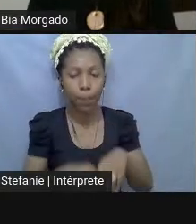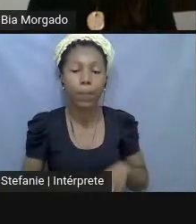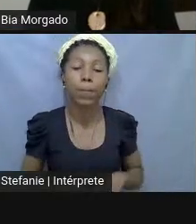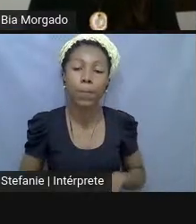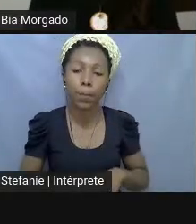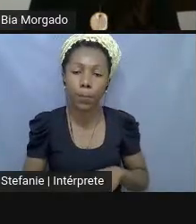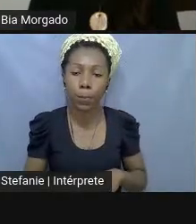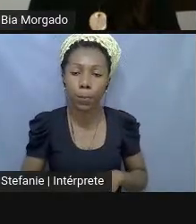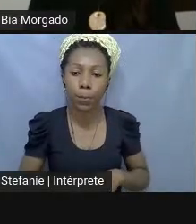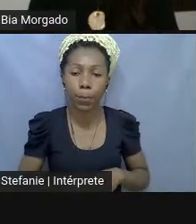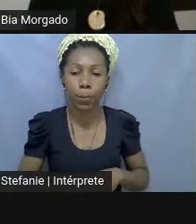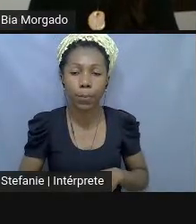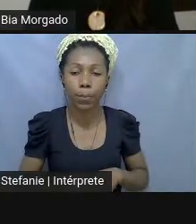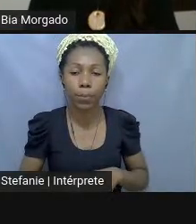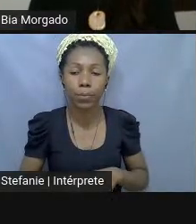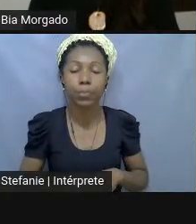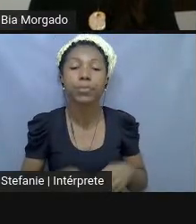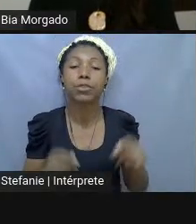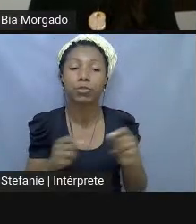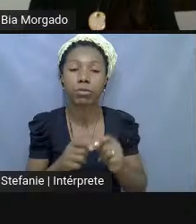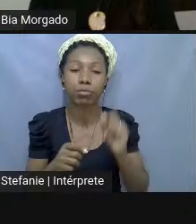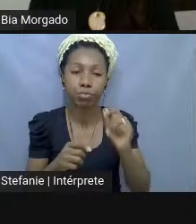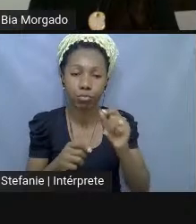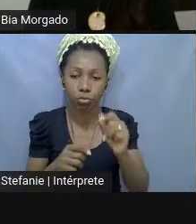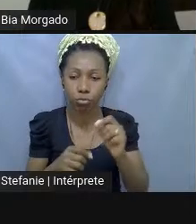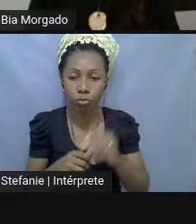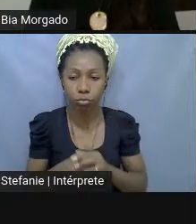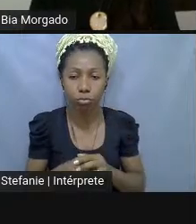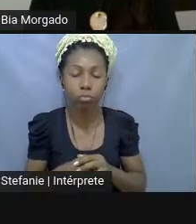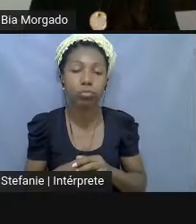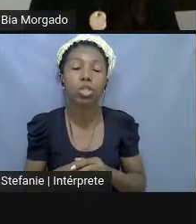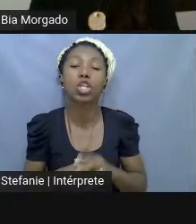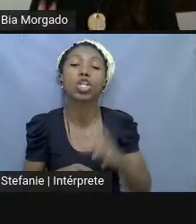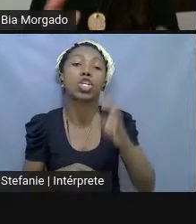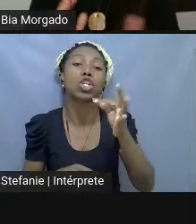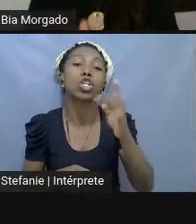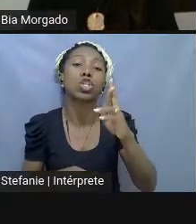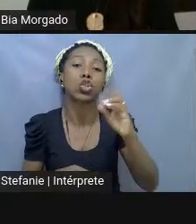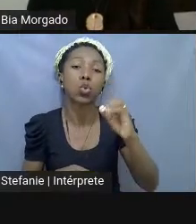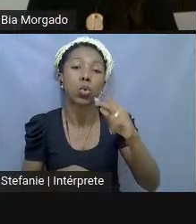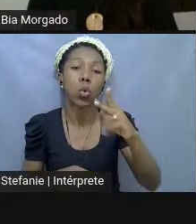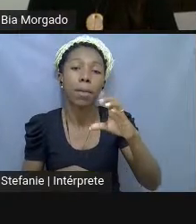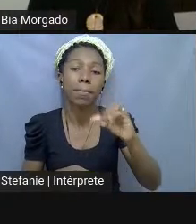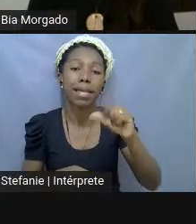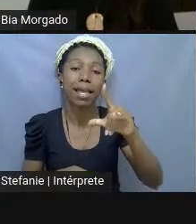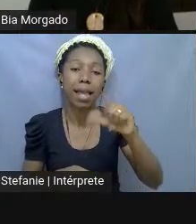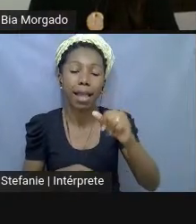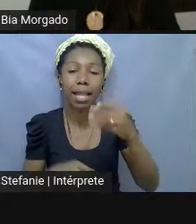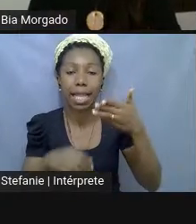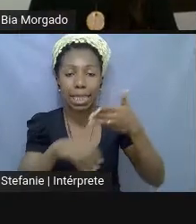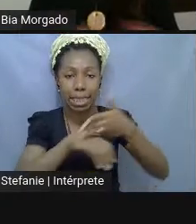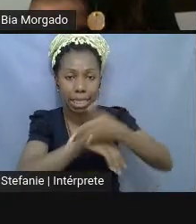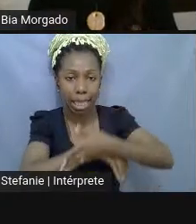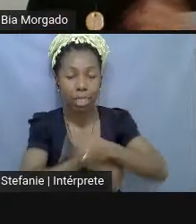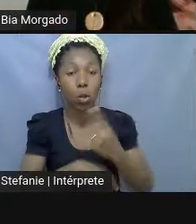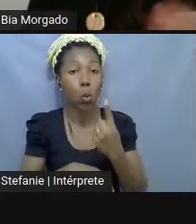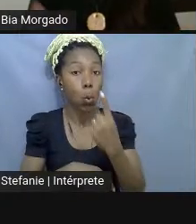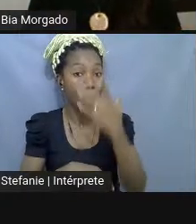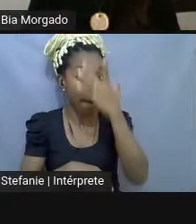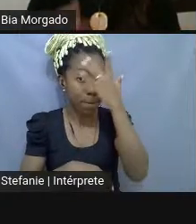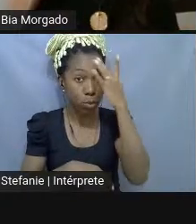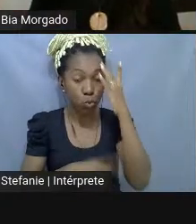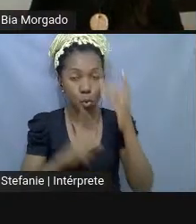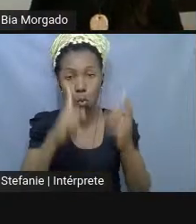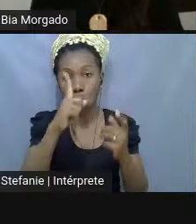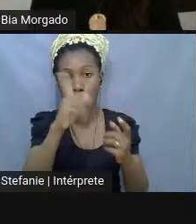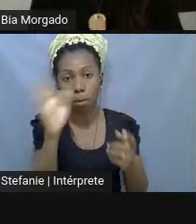Ele coloca uma placa na entrada da Tropicália, uma pessoa por vez, era para ser uma experiência individual, né, poderia ser coletiva,